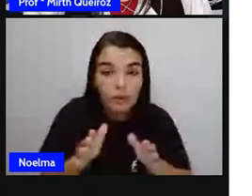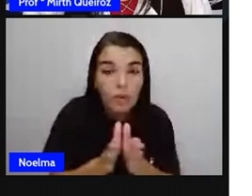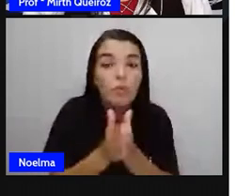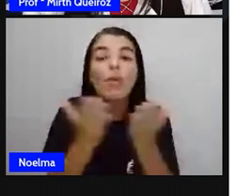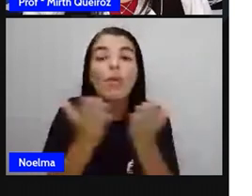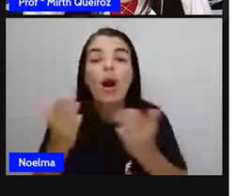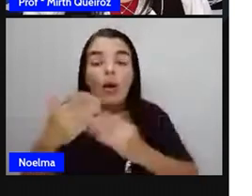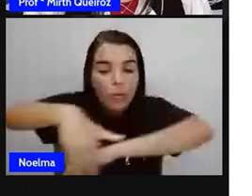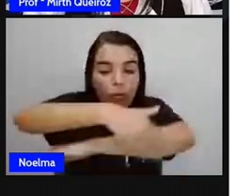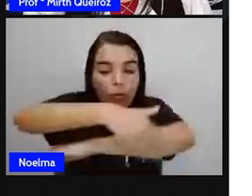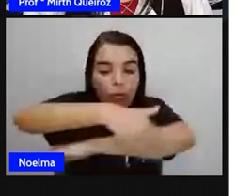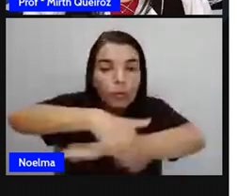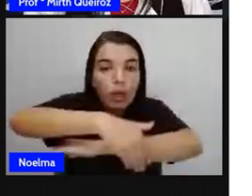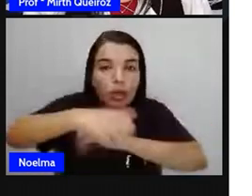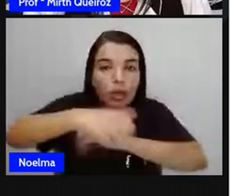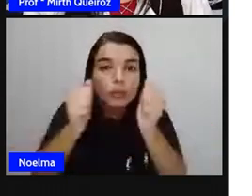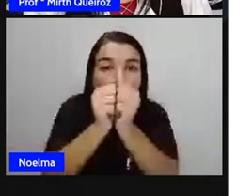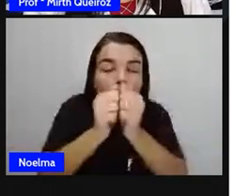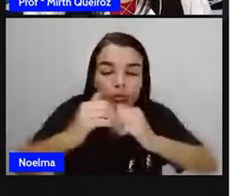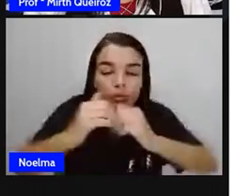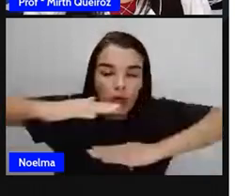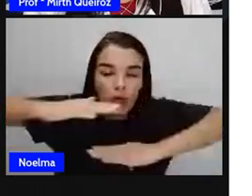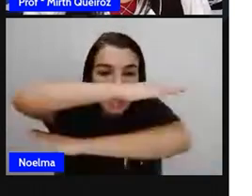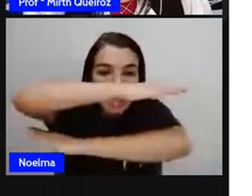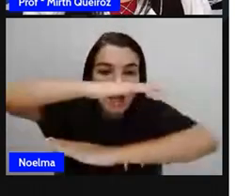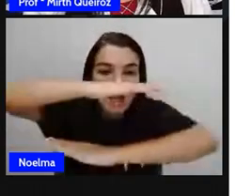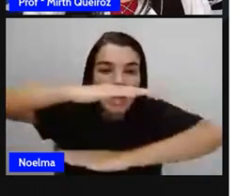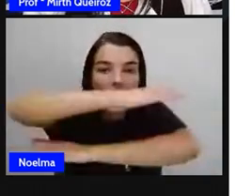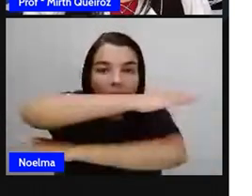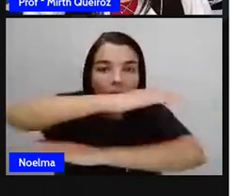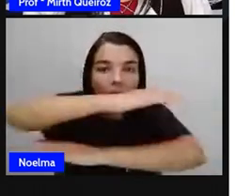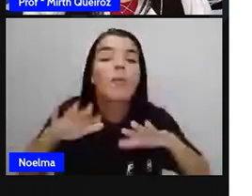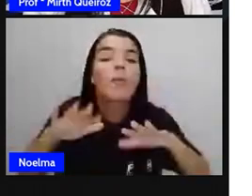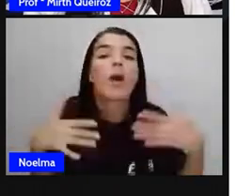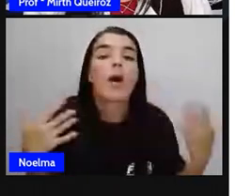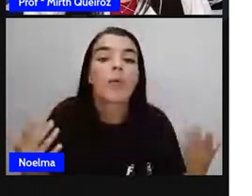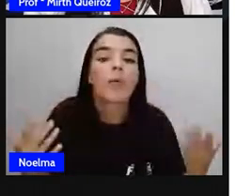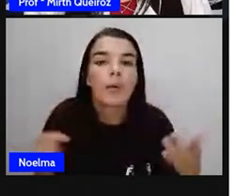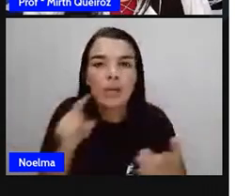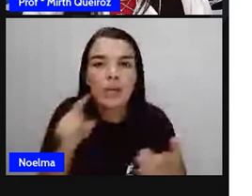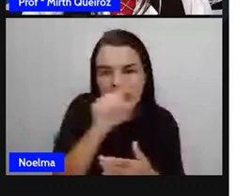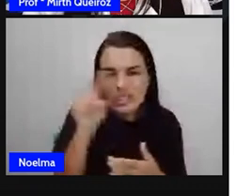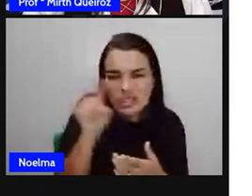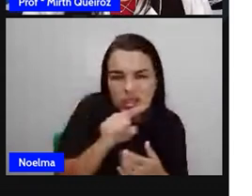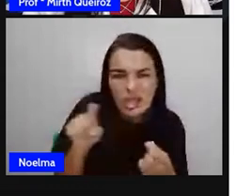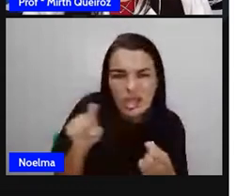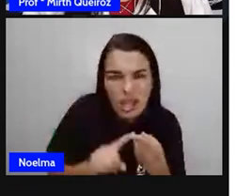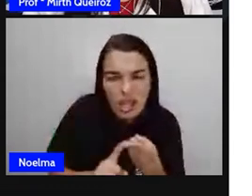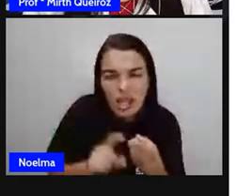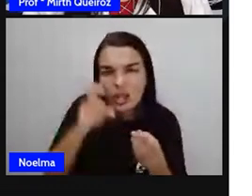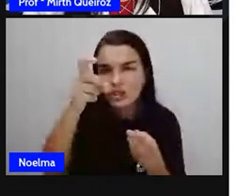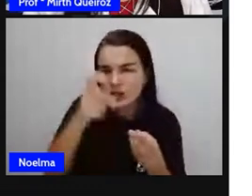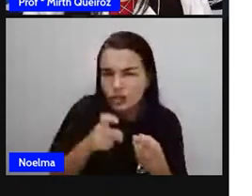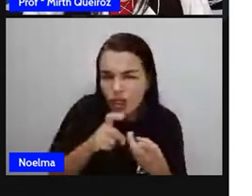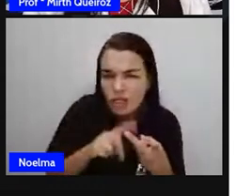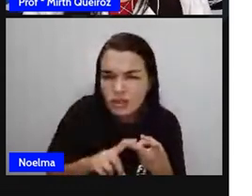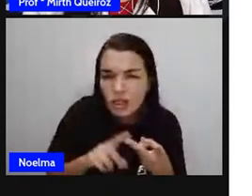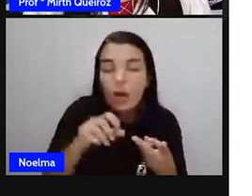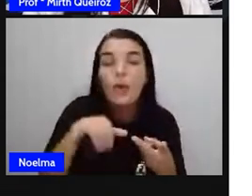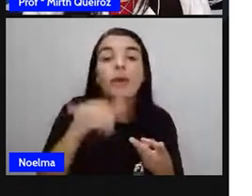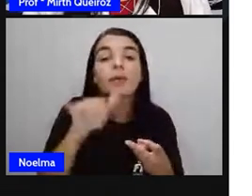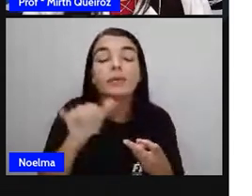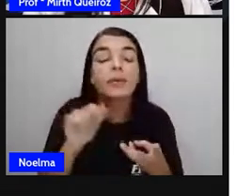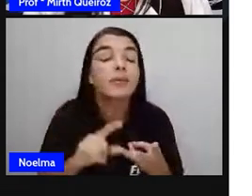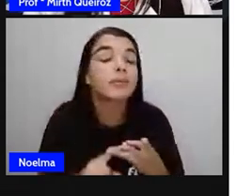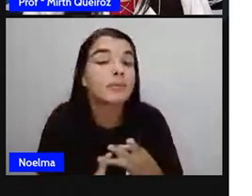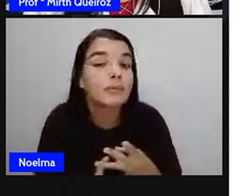rua W. Que rua paralela à rua W ele terá que passar? Rua paralela a gente viu que é